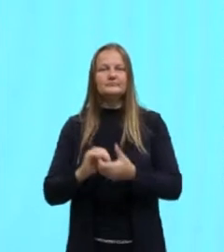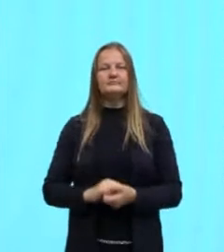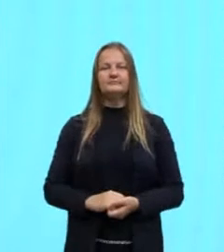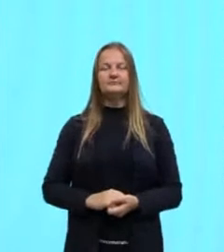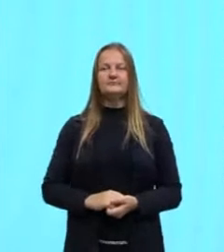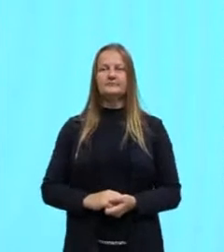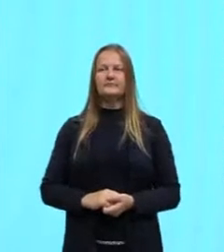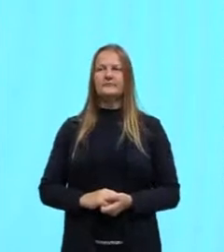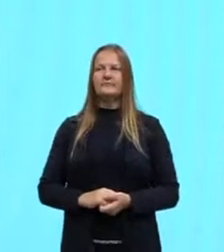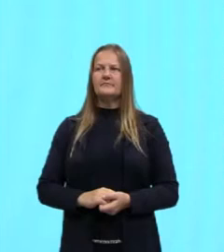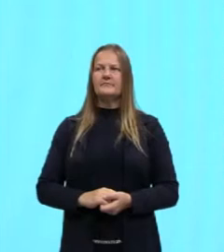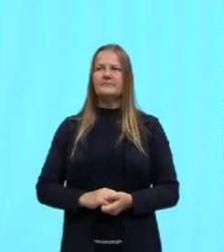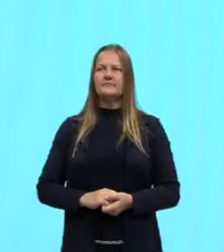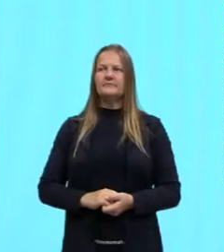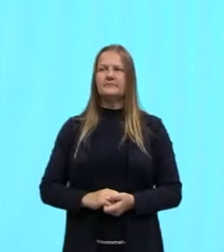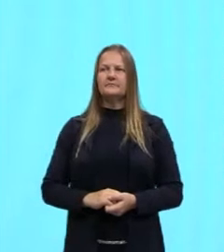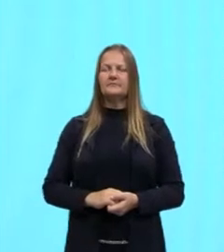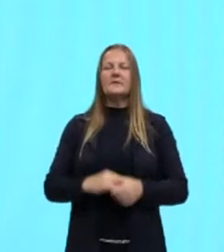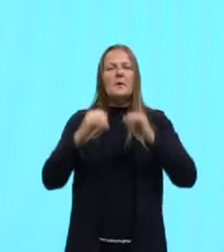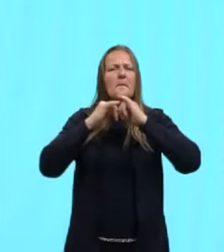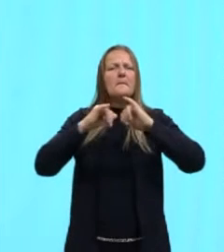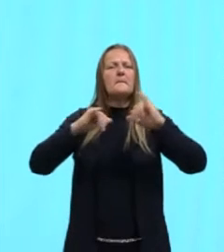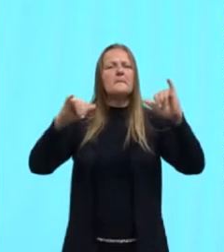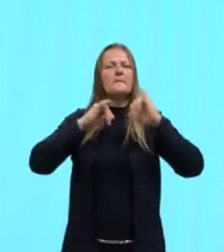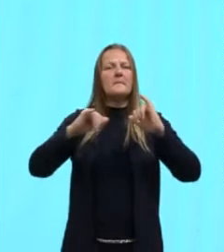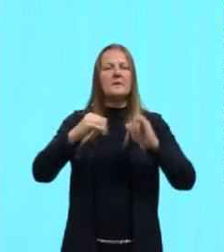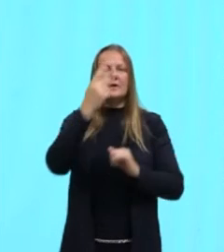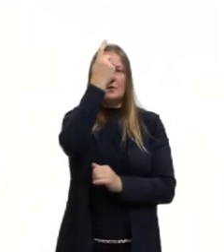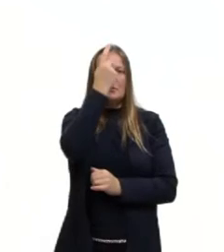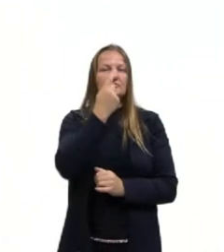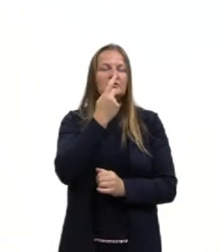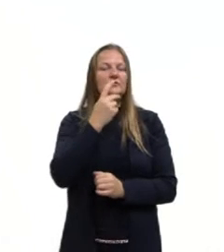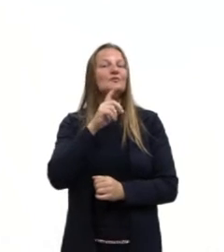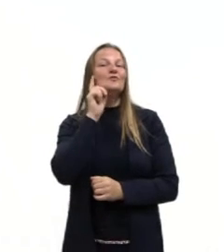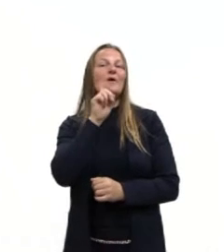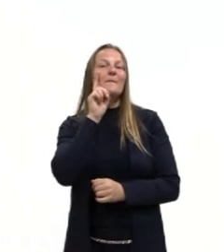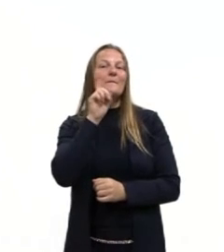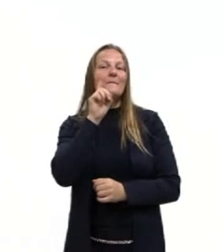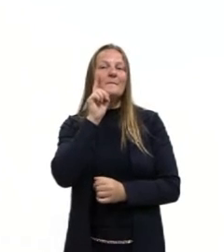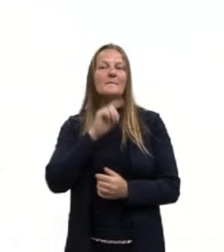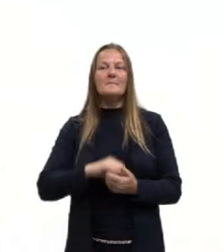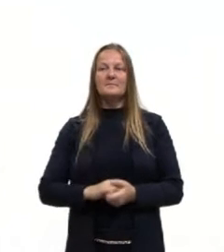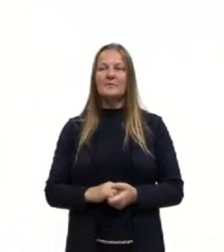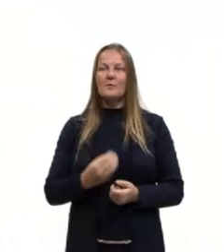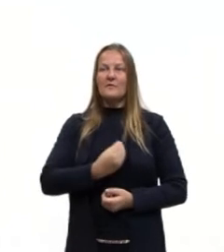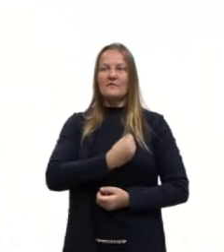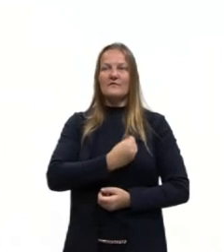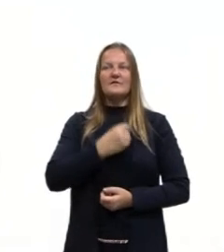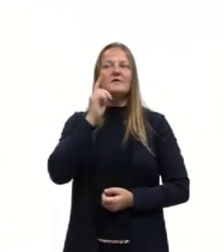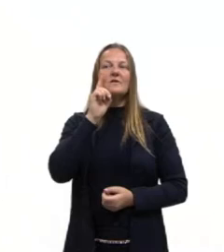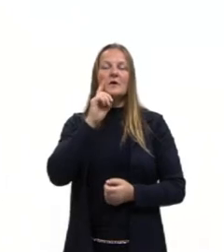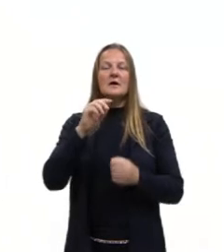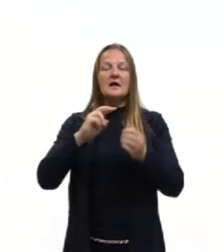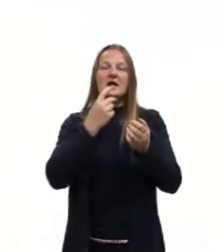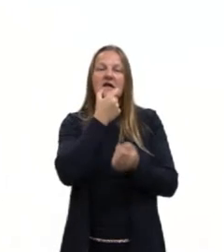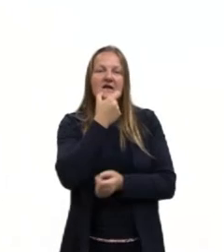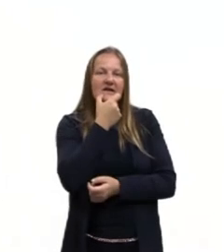Temas relacionados ao consumo, a publicidade e ao estilo de vida americano. O termo em inglês,